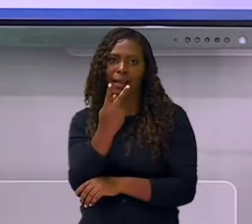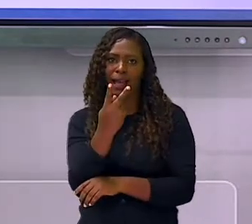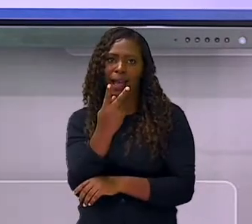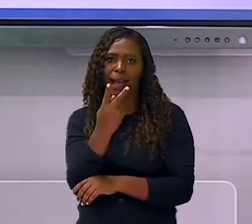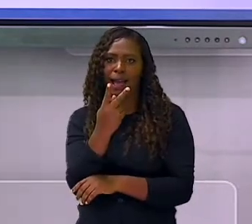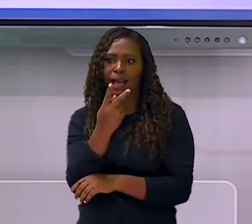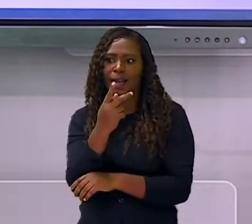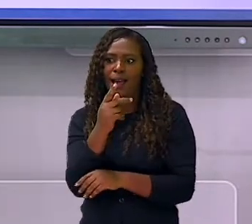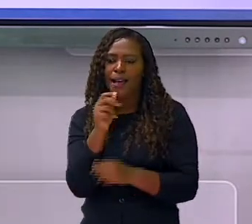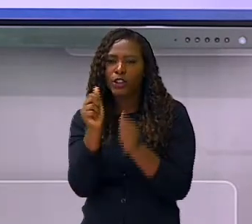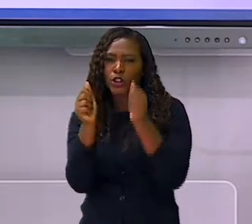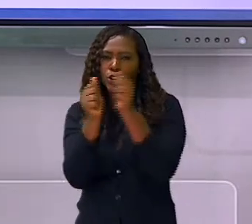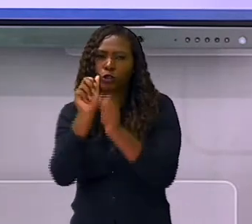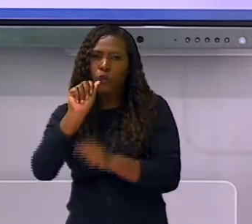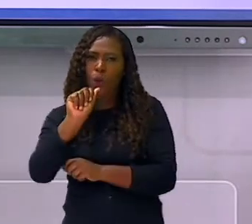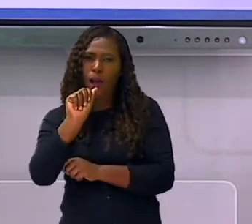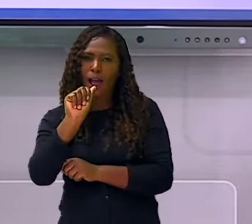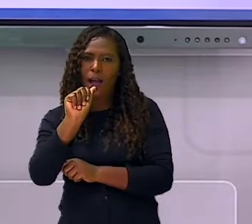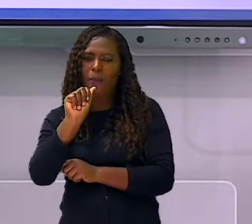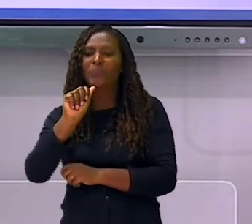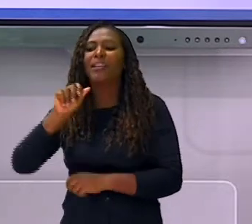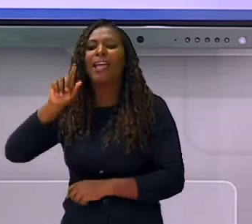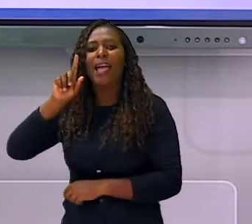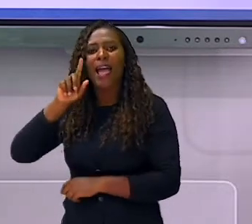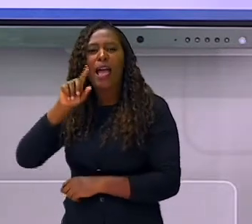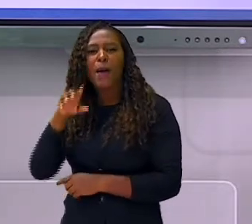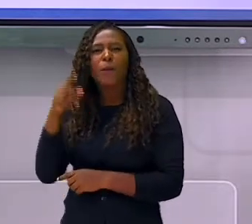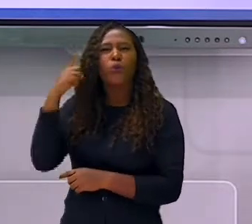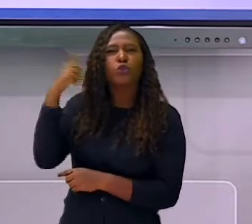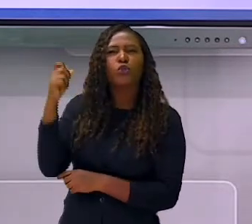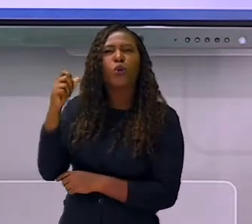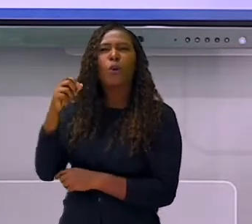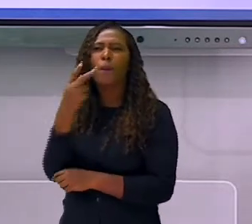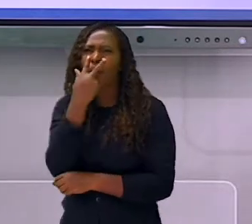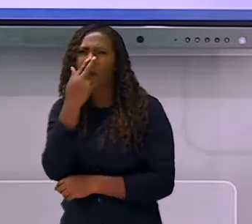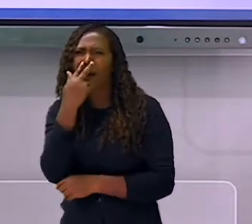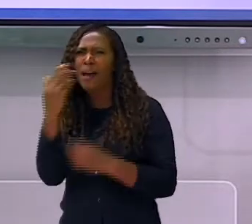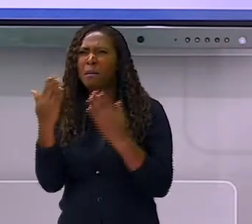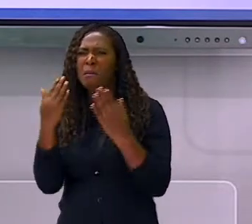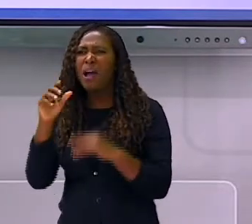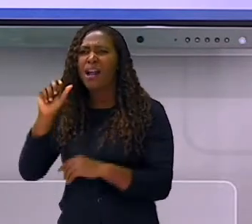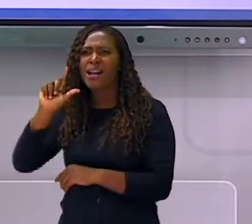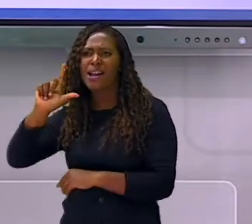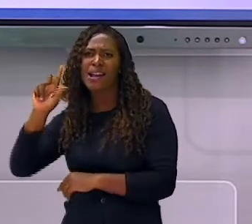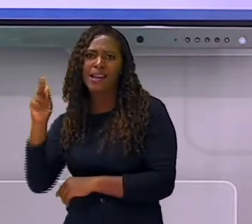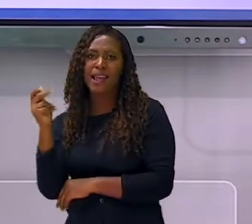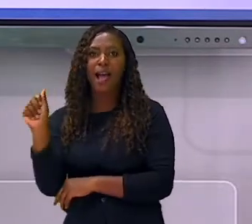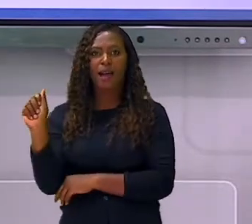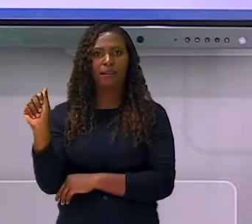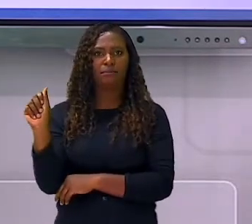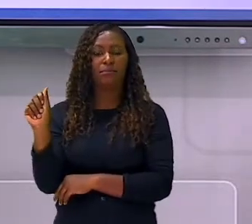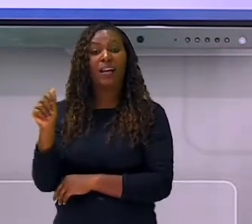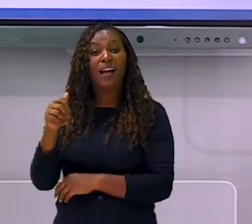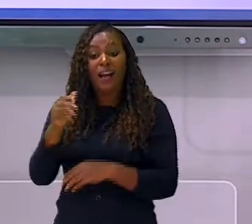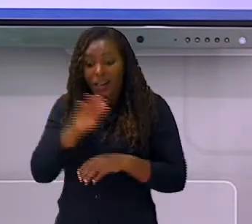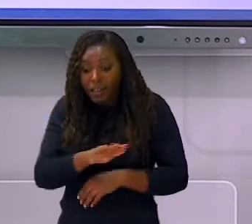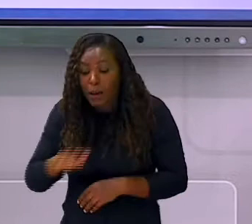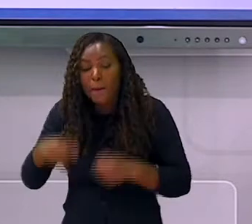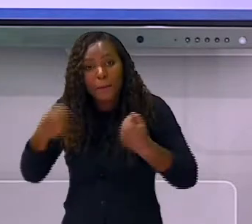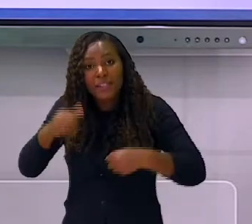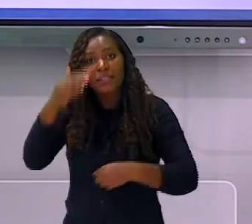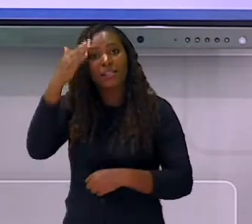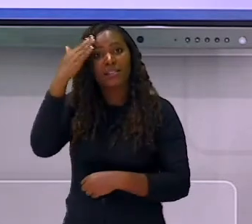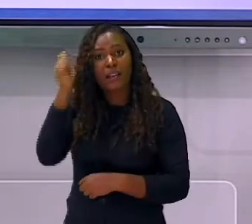dificuldade para realizar esse processo acontece com crianças com dislexia de desenvolvimento. Elas trocam as